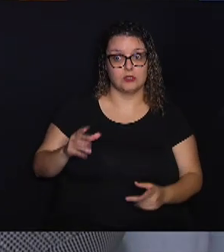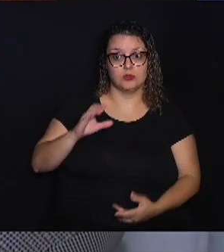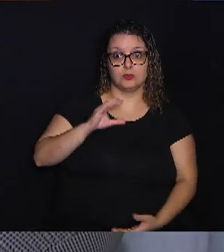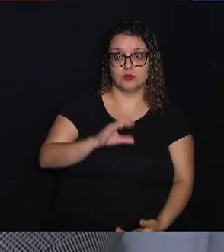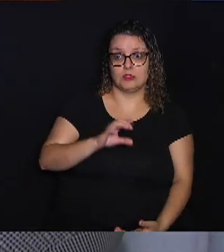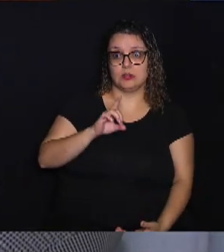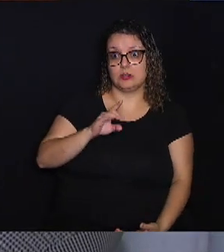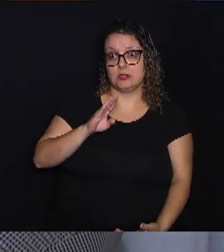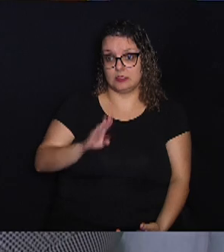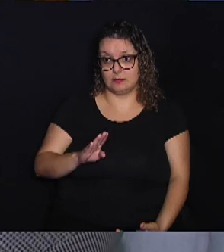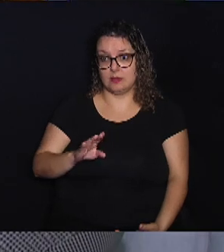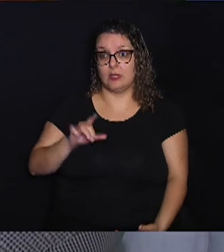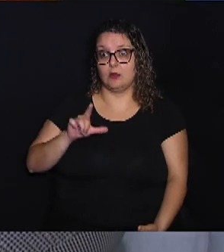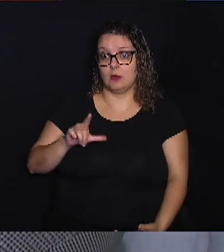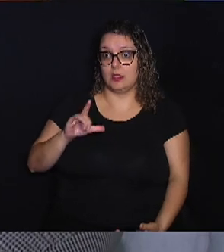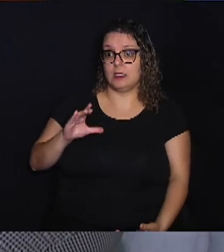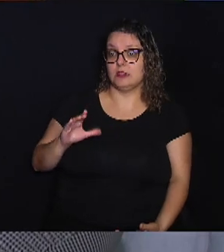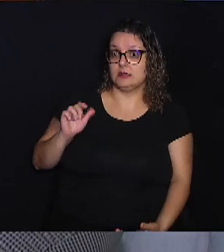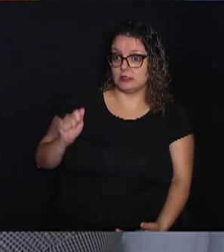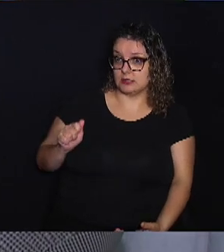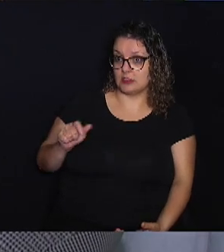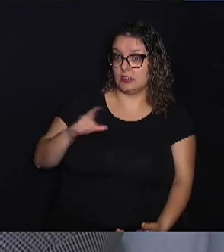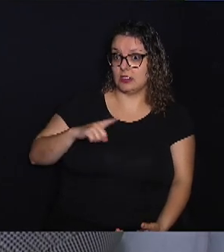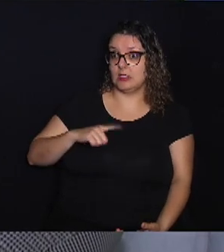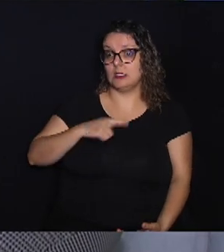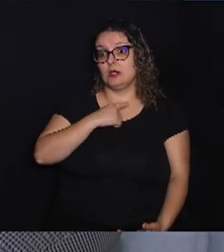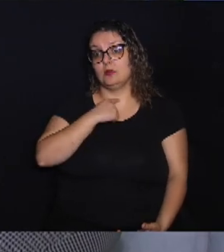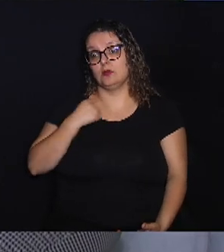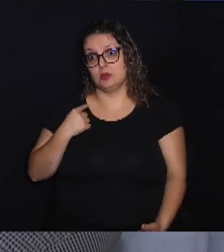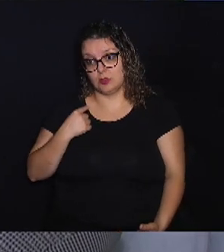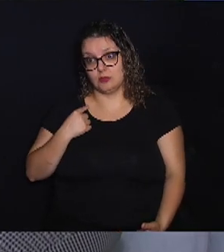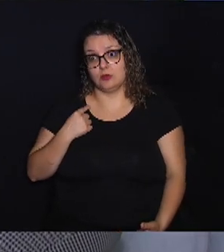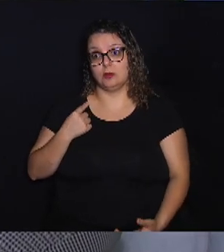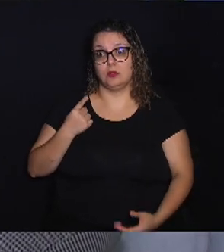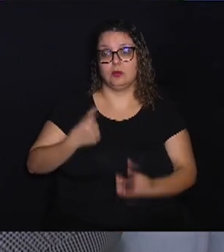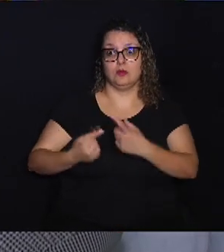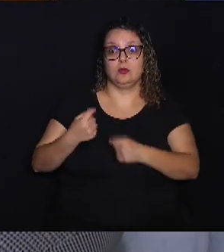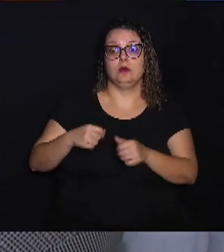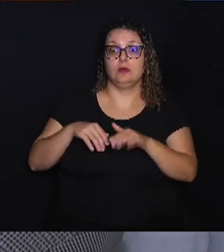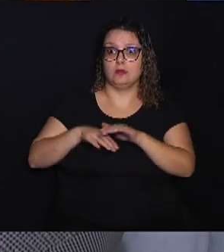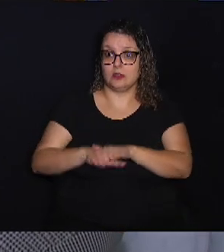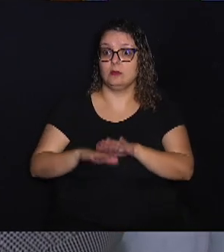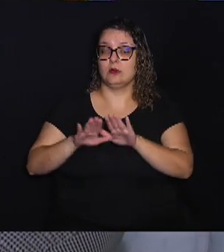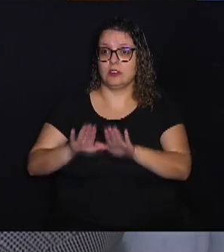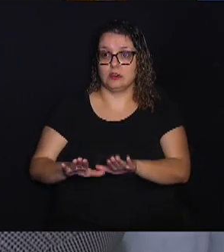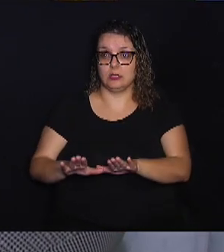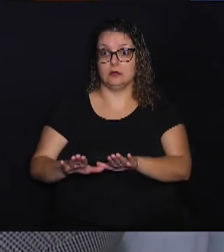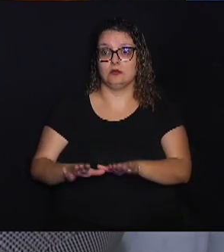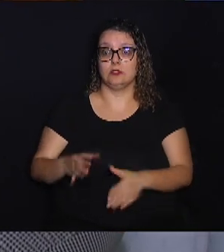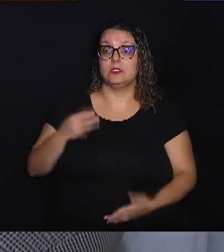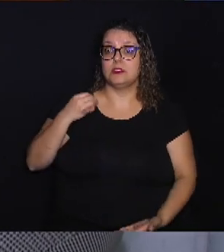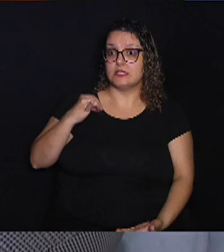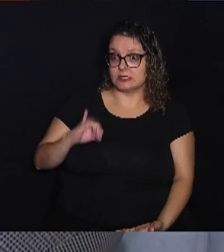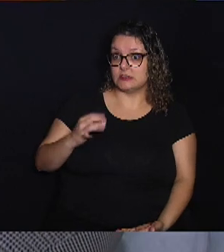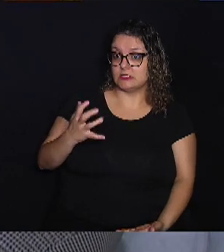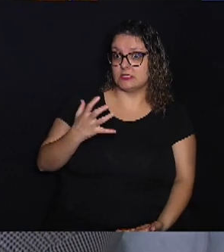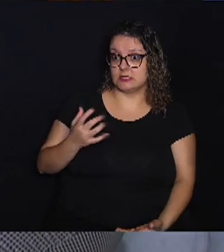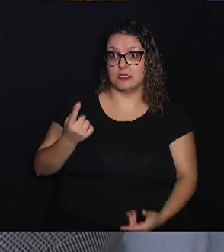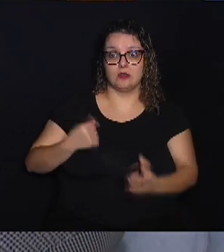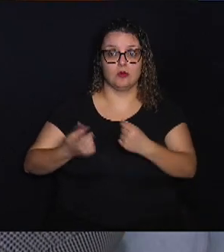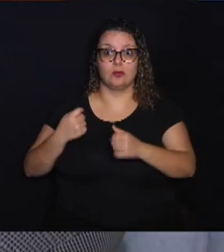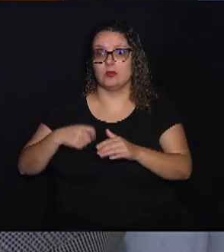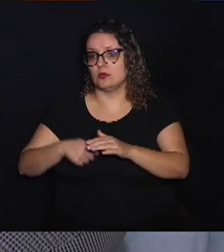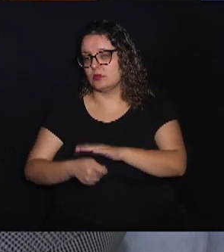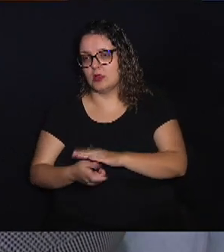o LCA, ele tem um prazo ali que o seu dinheiro vai ficar preso. Então, se você quer esse dinheiro